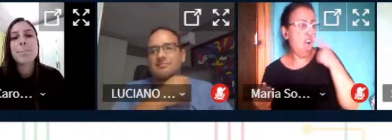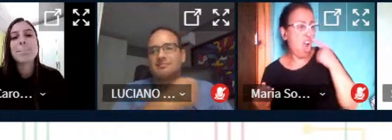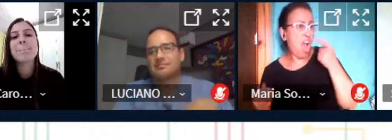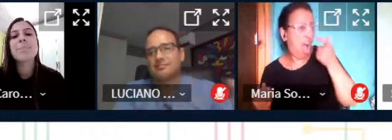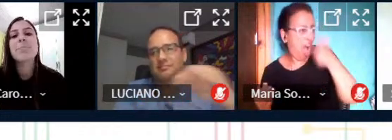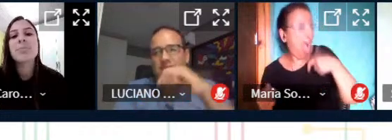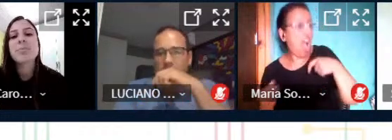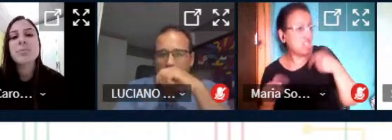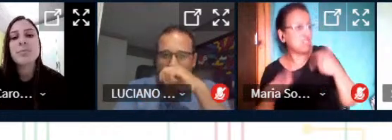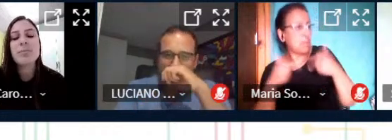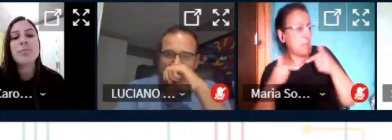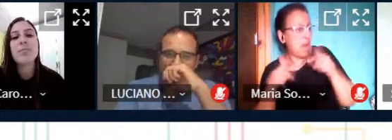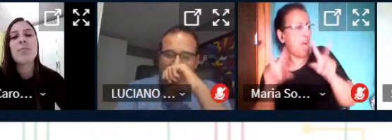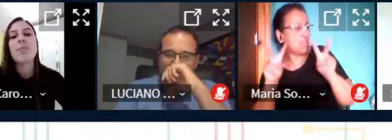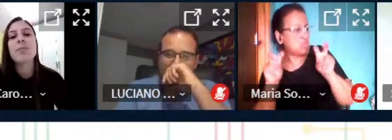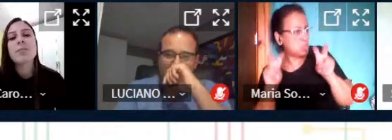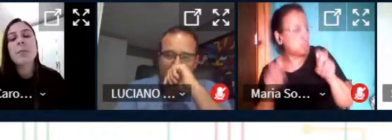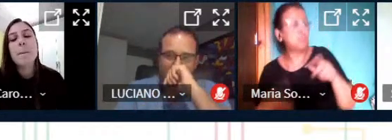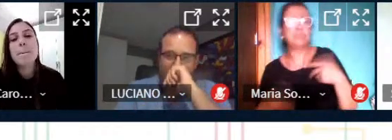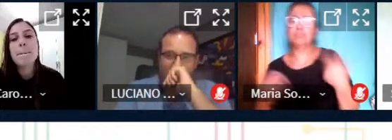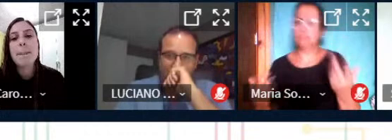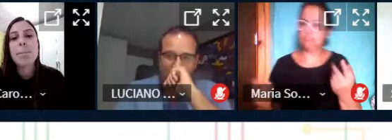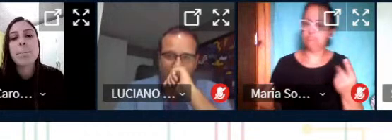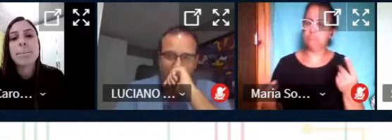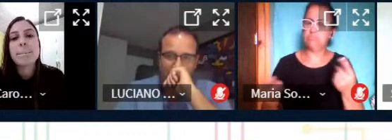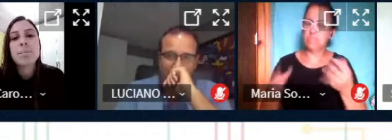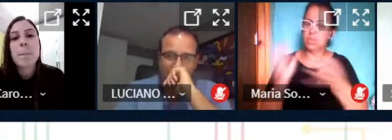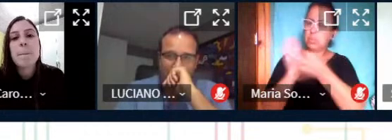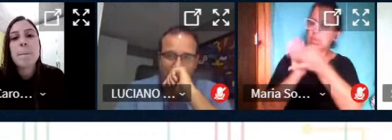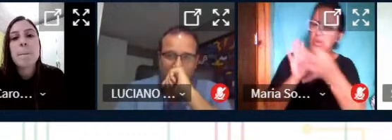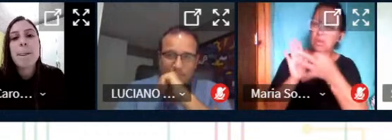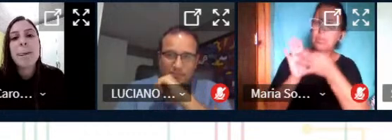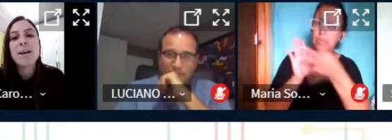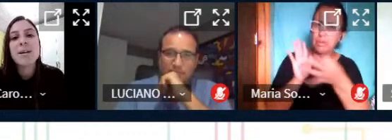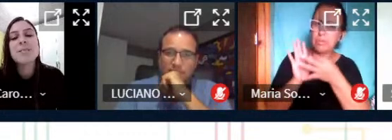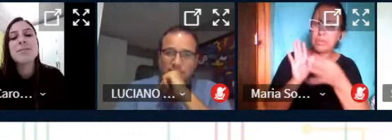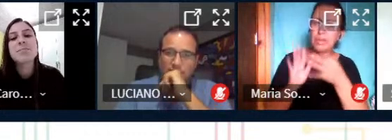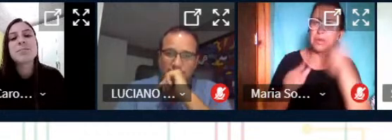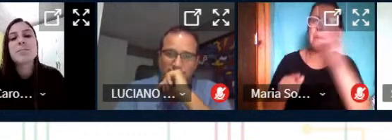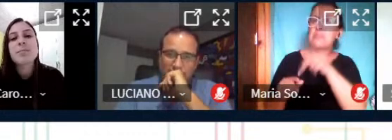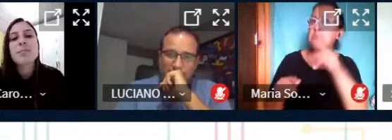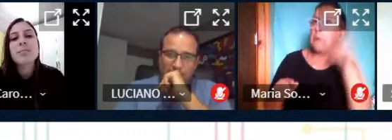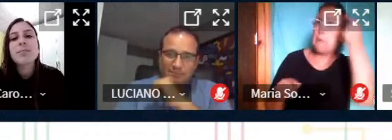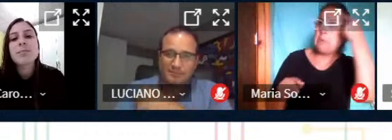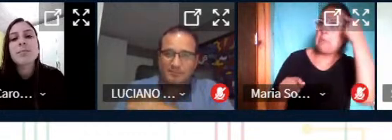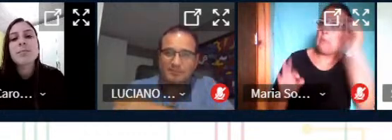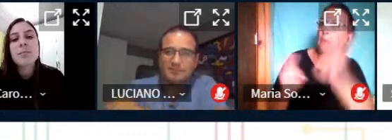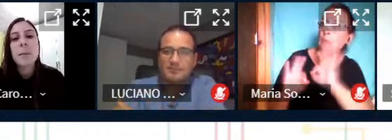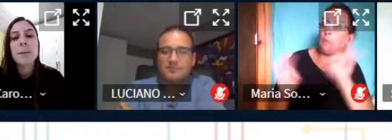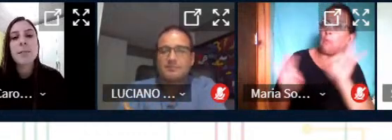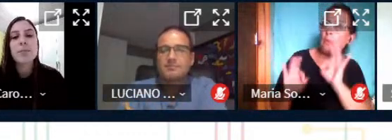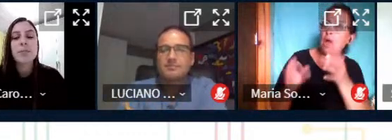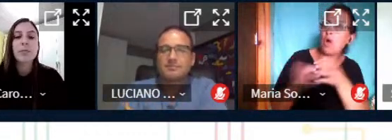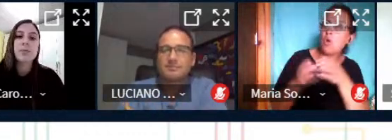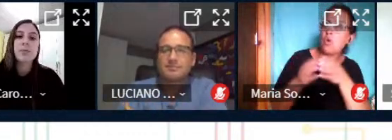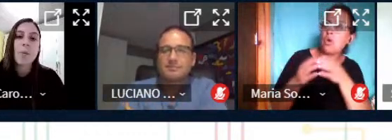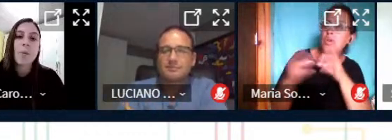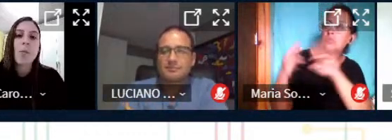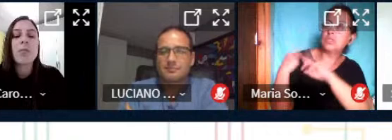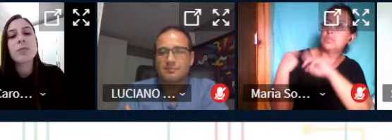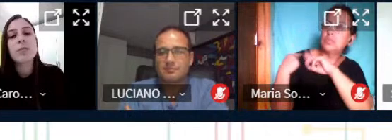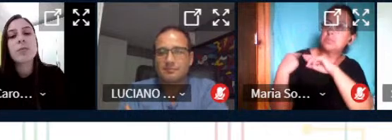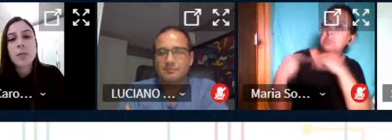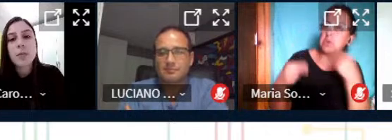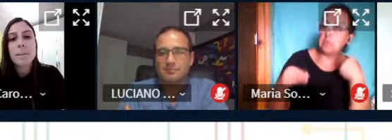trabalhar essa questão aqui eles e o professor nem pensou nisso na verdade né porque eu participo de grupos e